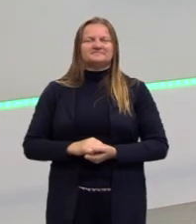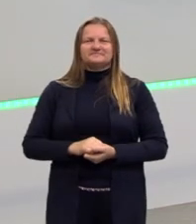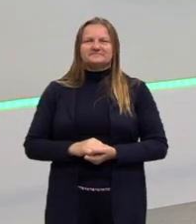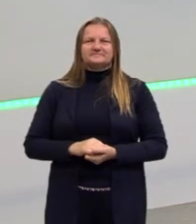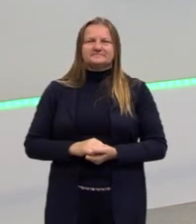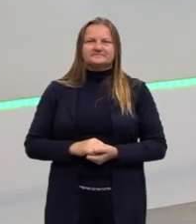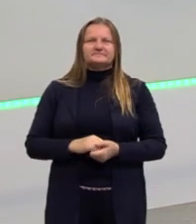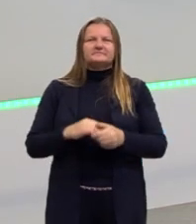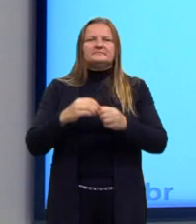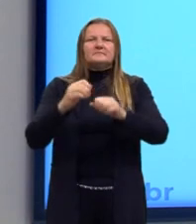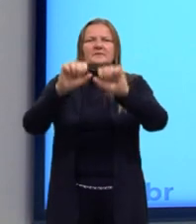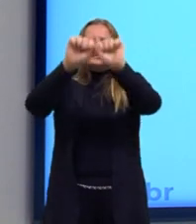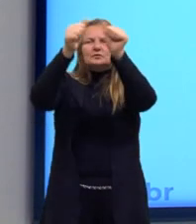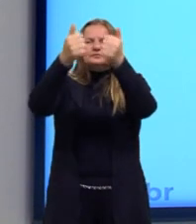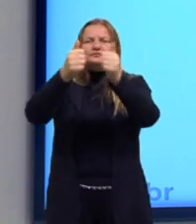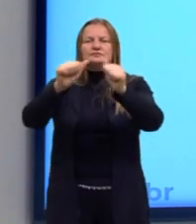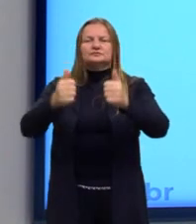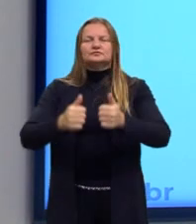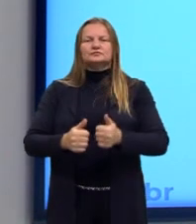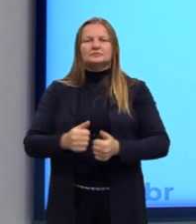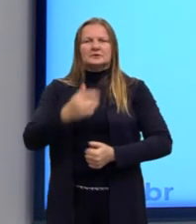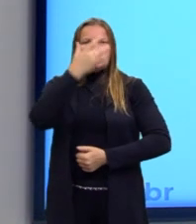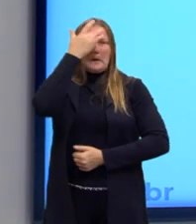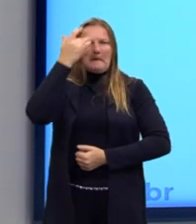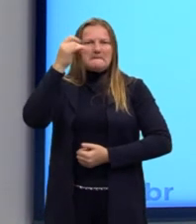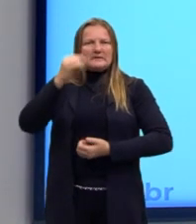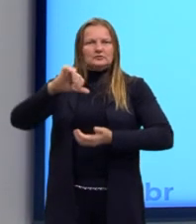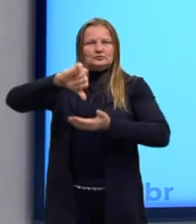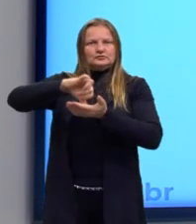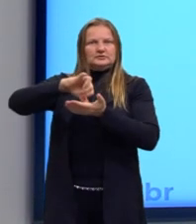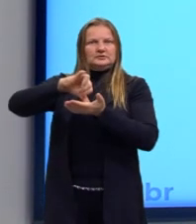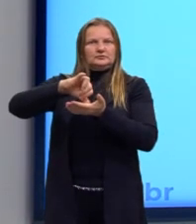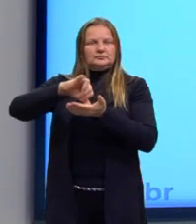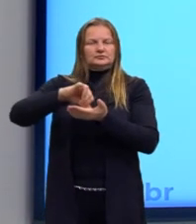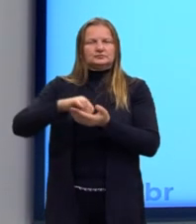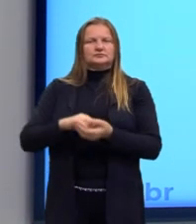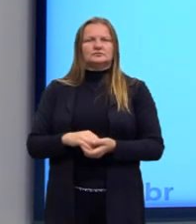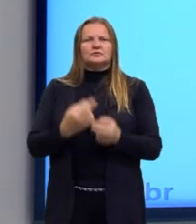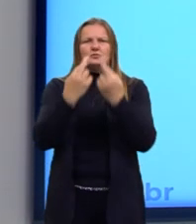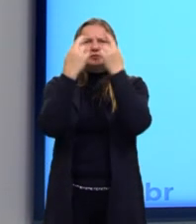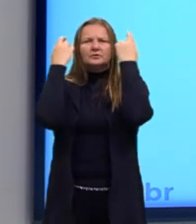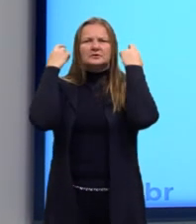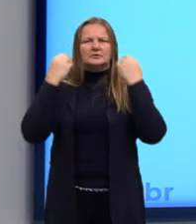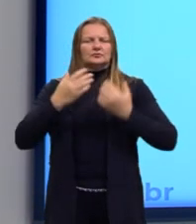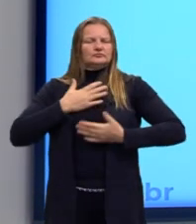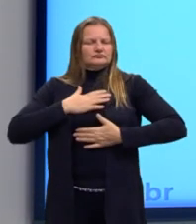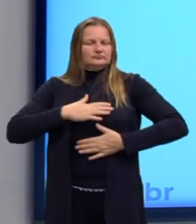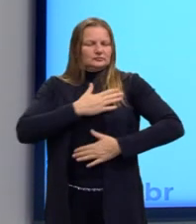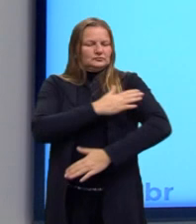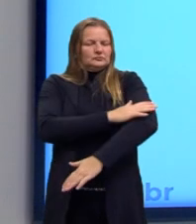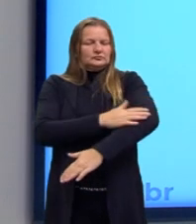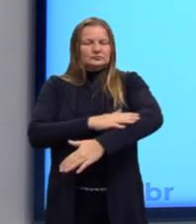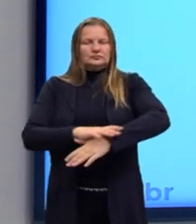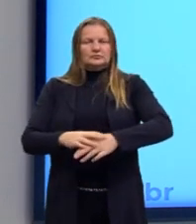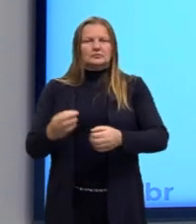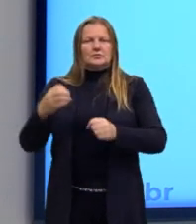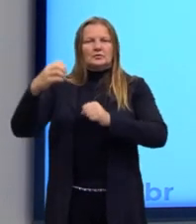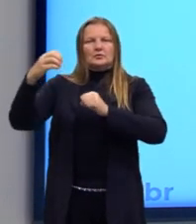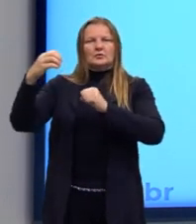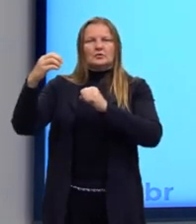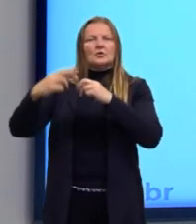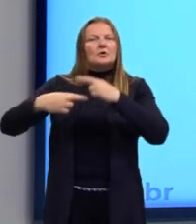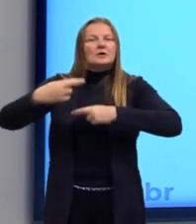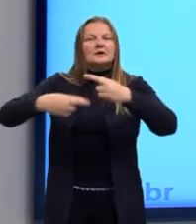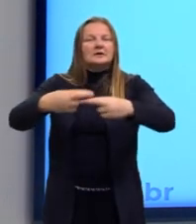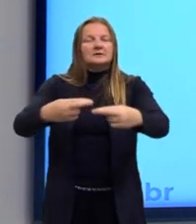As esculturas, sempre o homem no centro do universo. Os gregos fazem isso. Por isso, o renascimento é a volta da